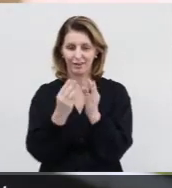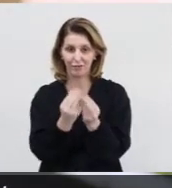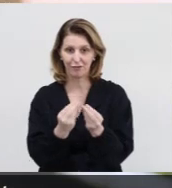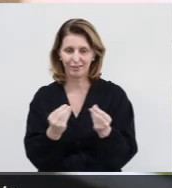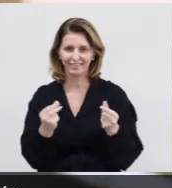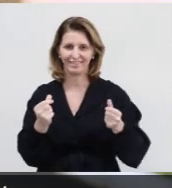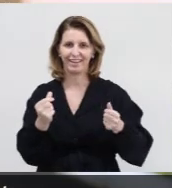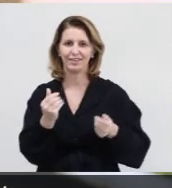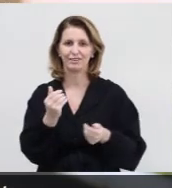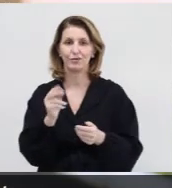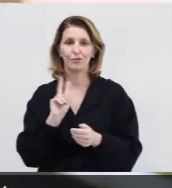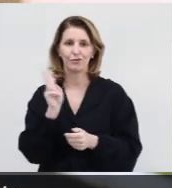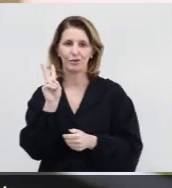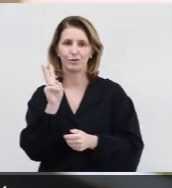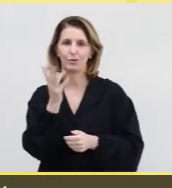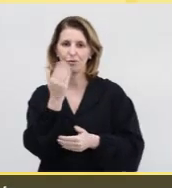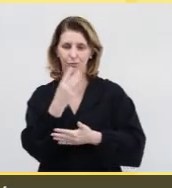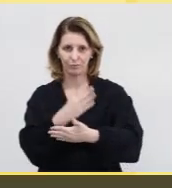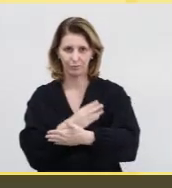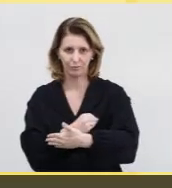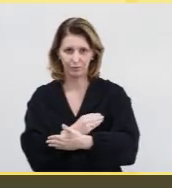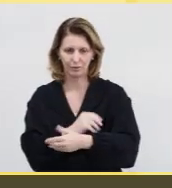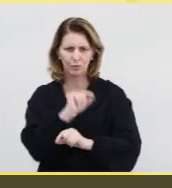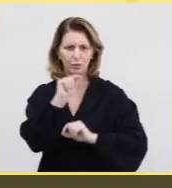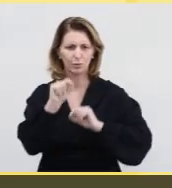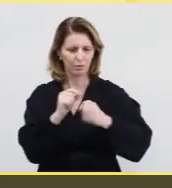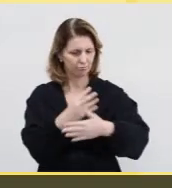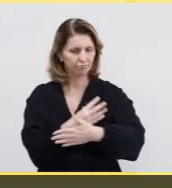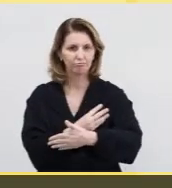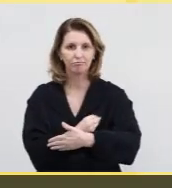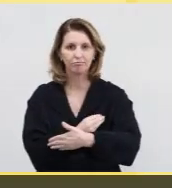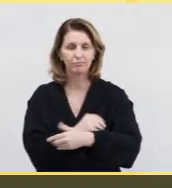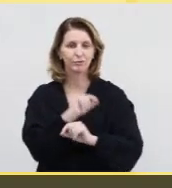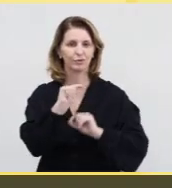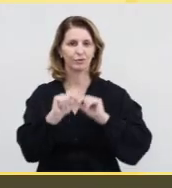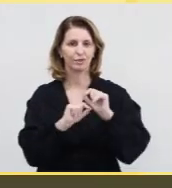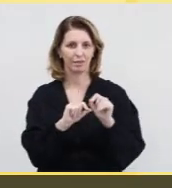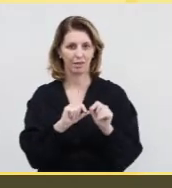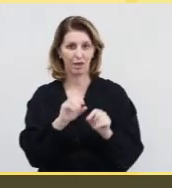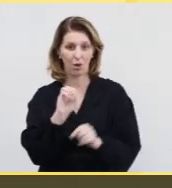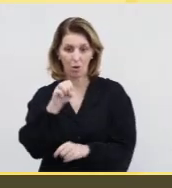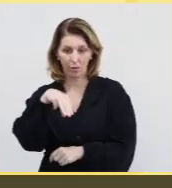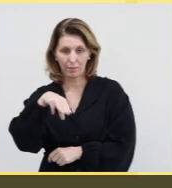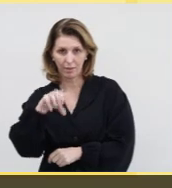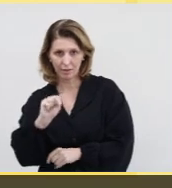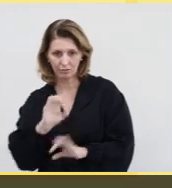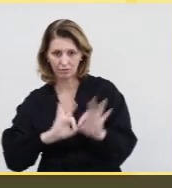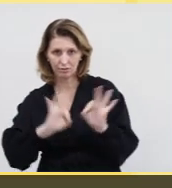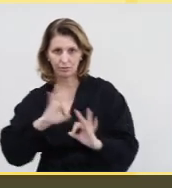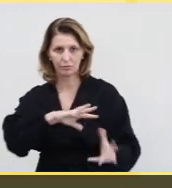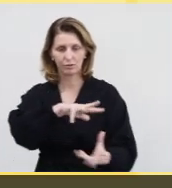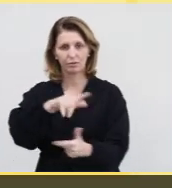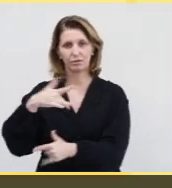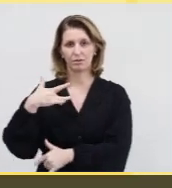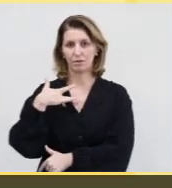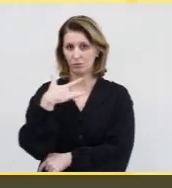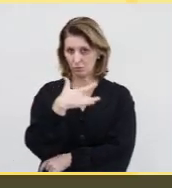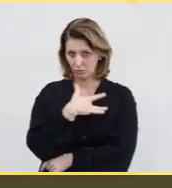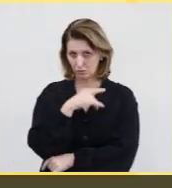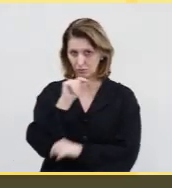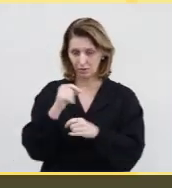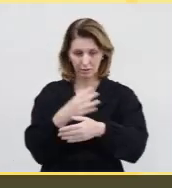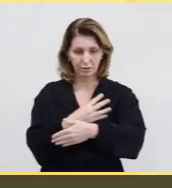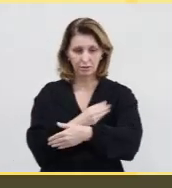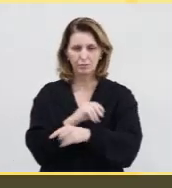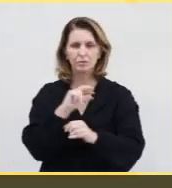e o valor do alimento. O que é aleitamento materno? Segundo a OMS, Organização Mundial da Saúde,